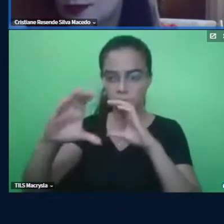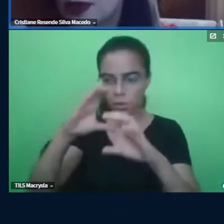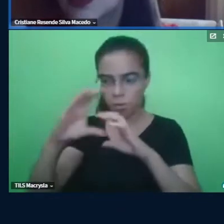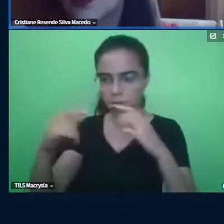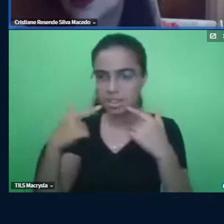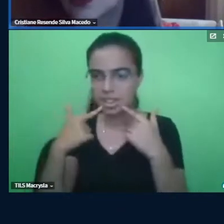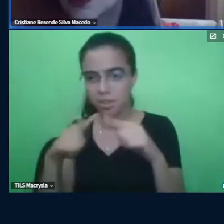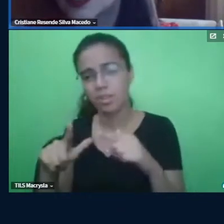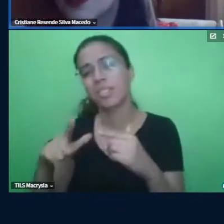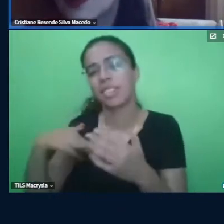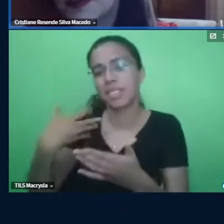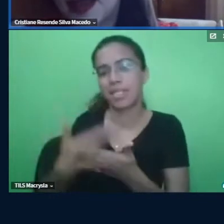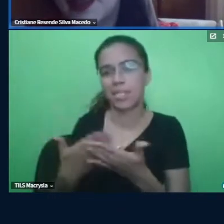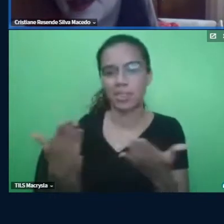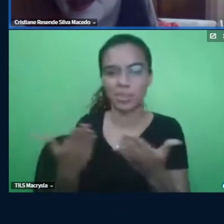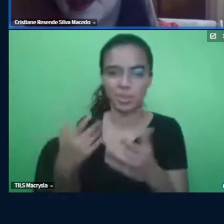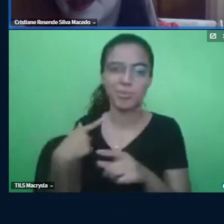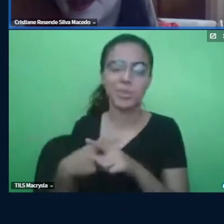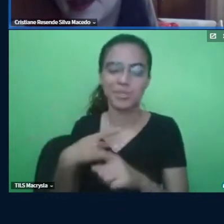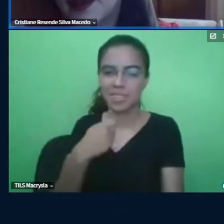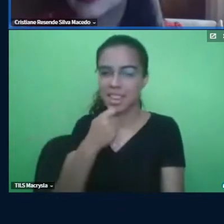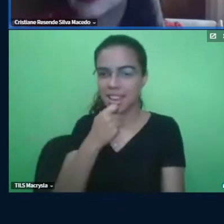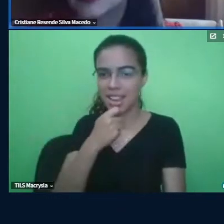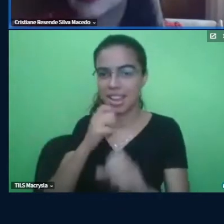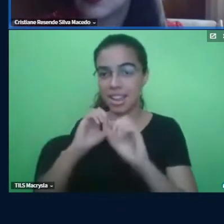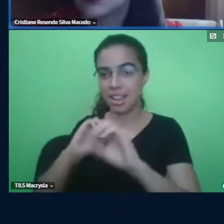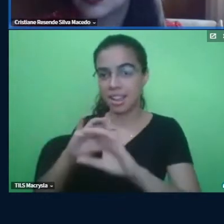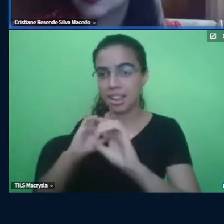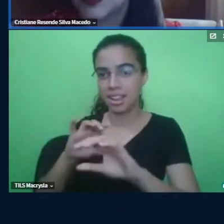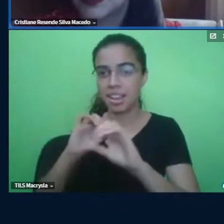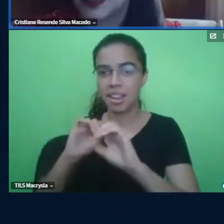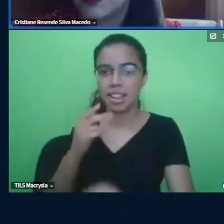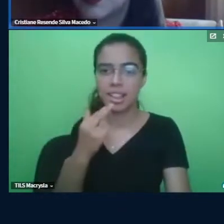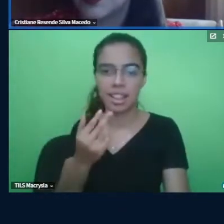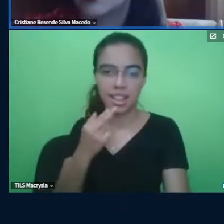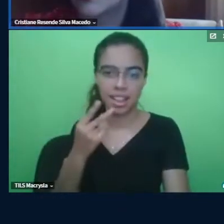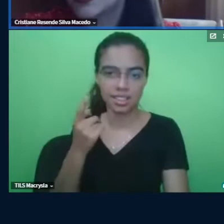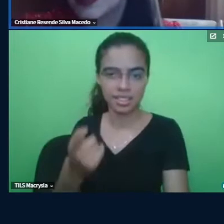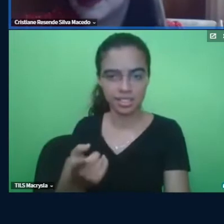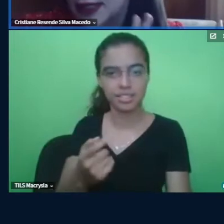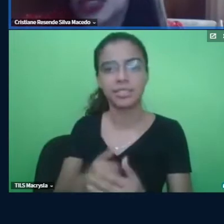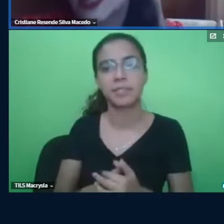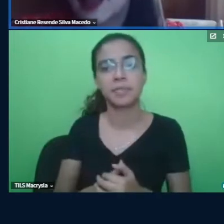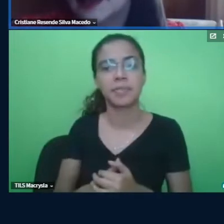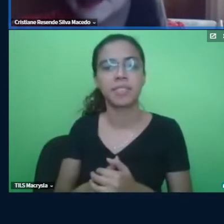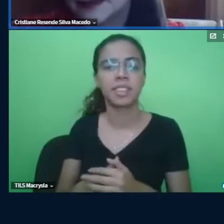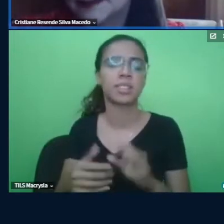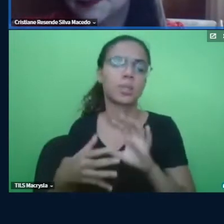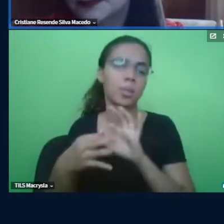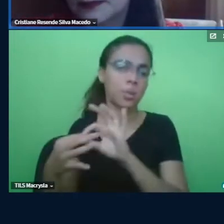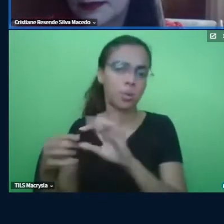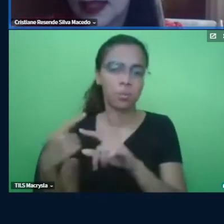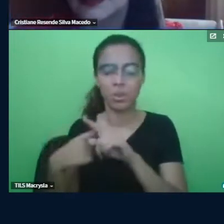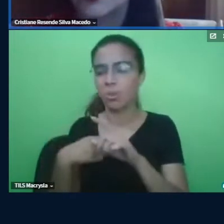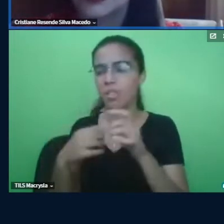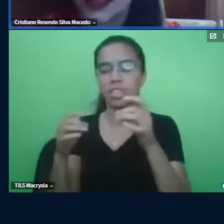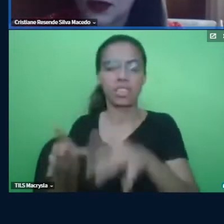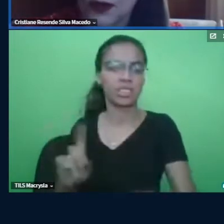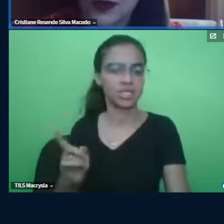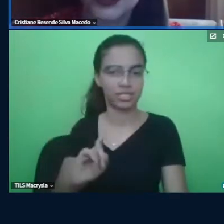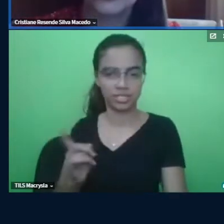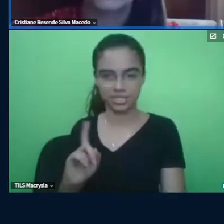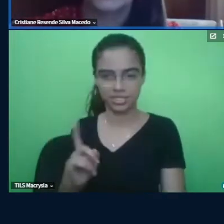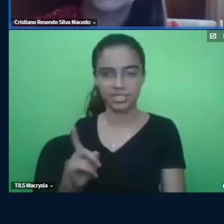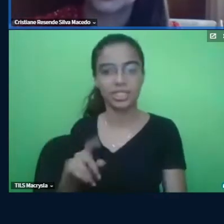até hoje, porque eu ainda continuo dando aula para ela nesse contexto pandêmico, e eu não iria deixá-la, né? Então,